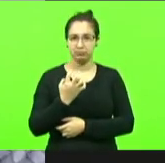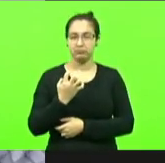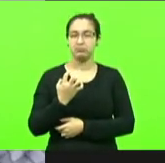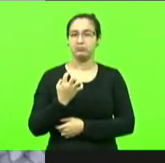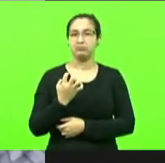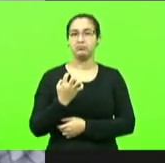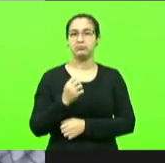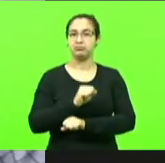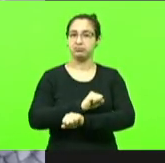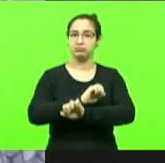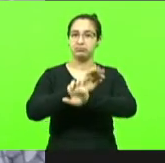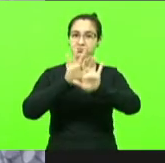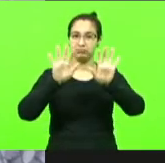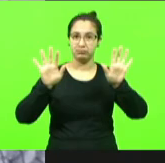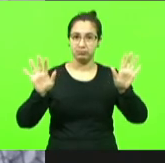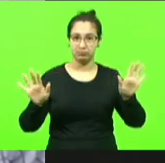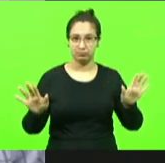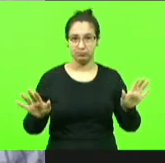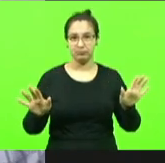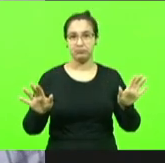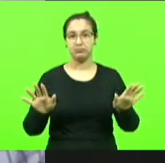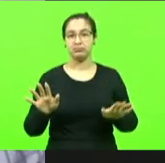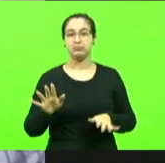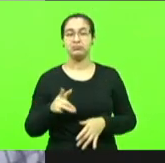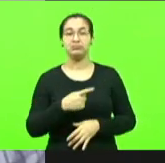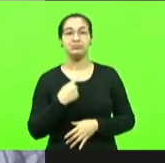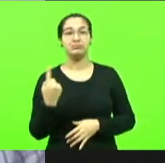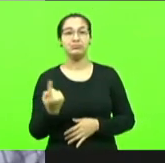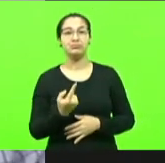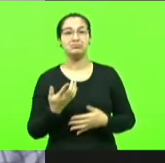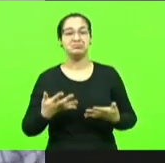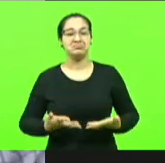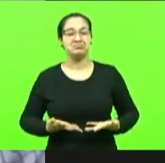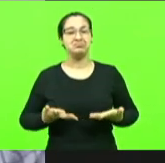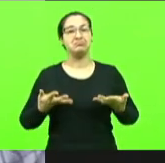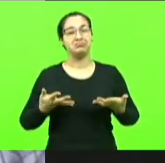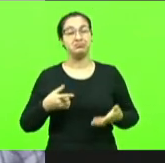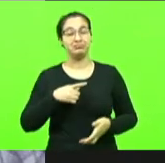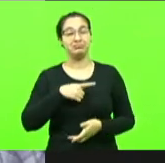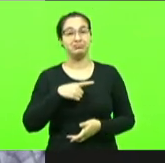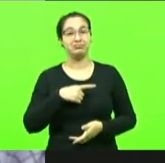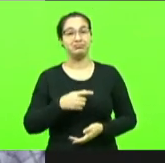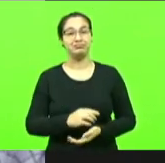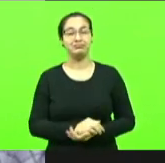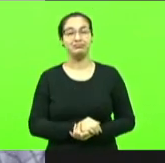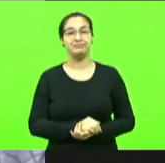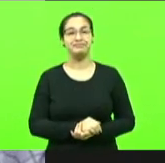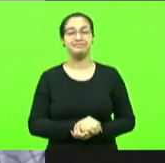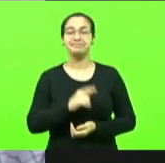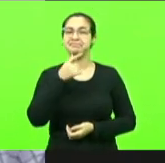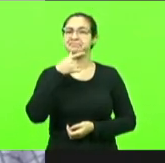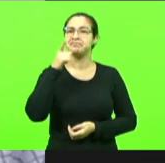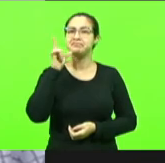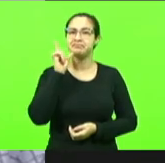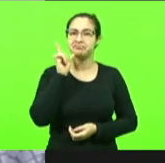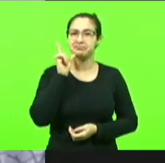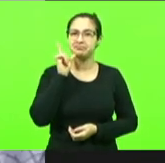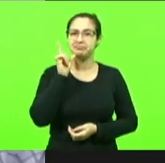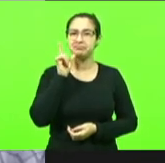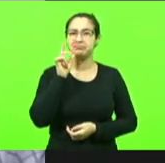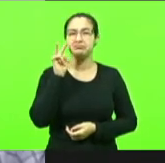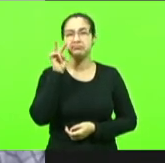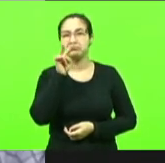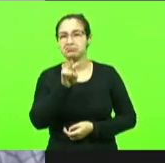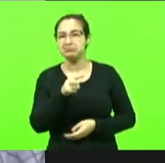transparente um trabalho que nos que nos engrandece e ontem a gente pôde a gente pôde verificar